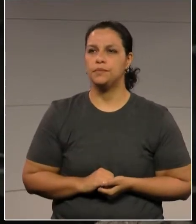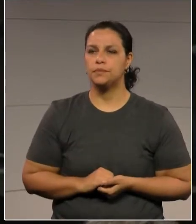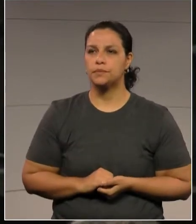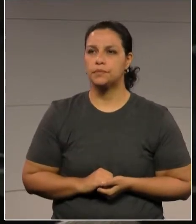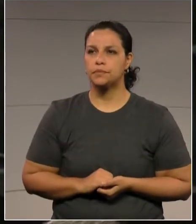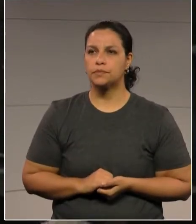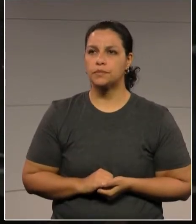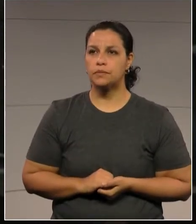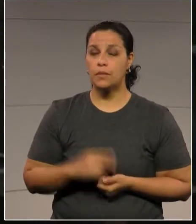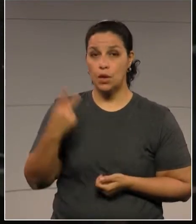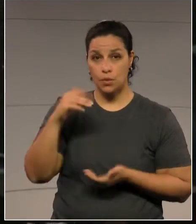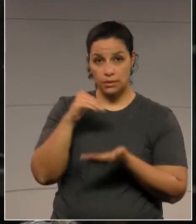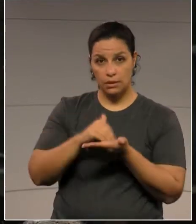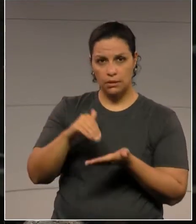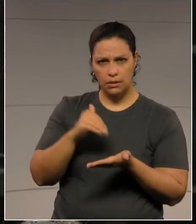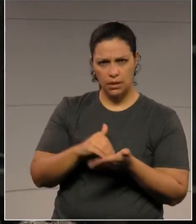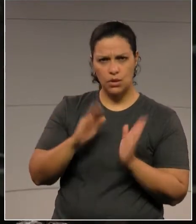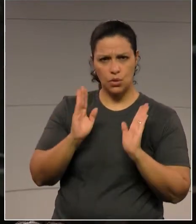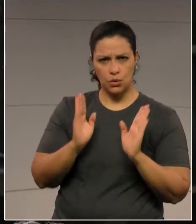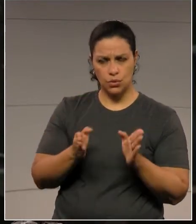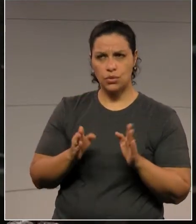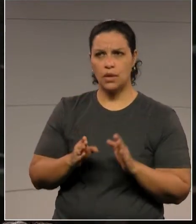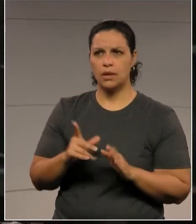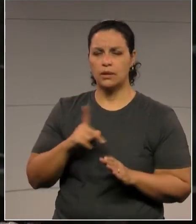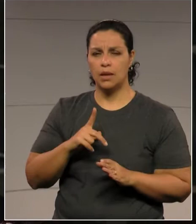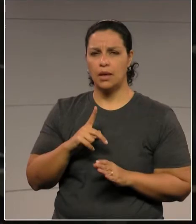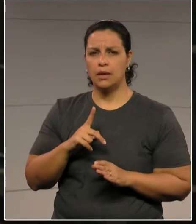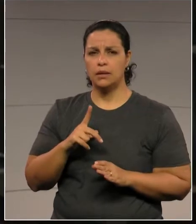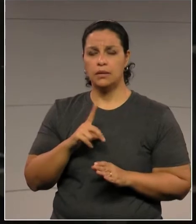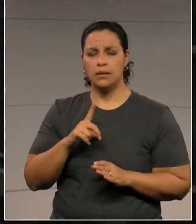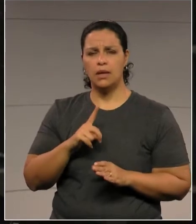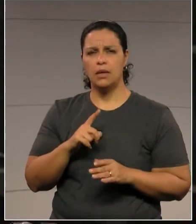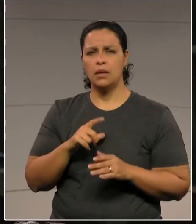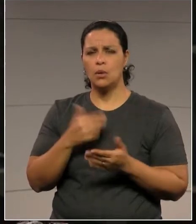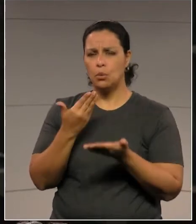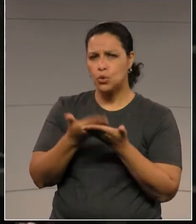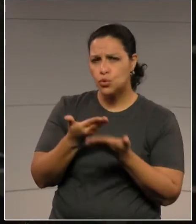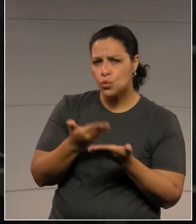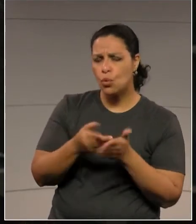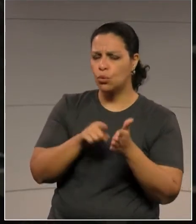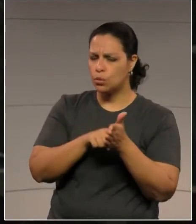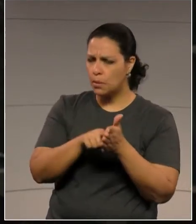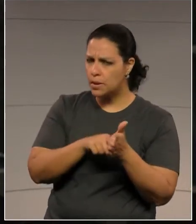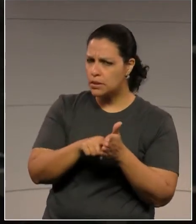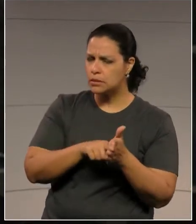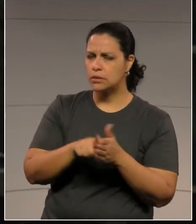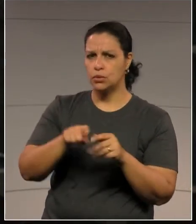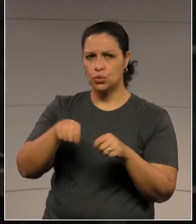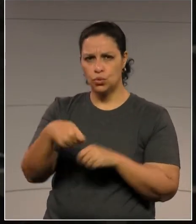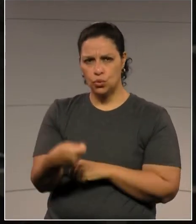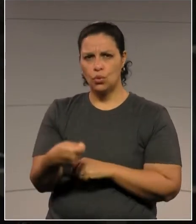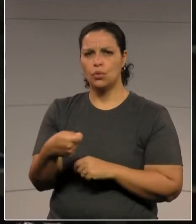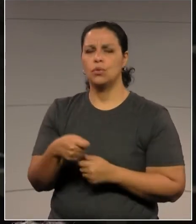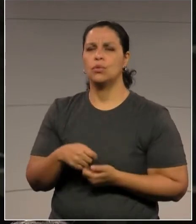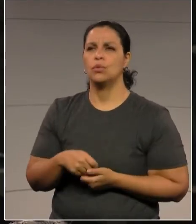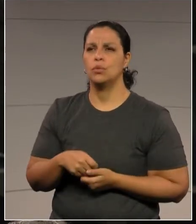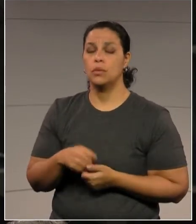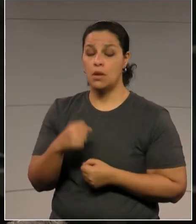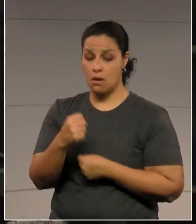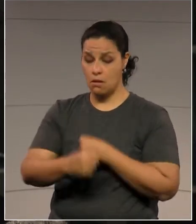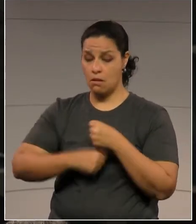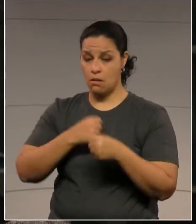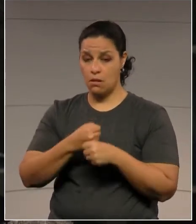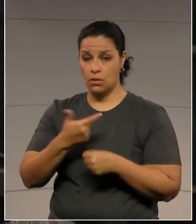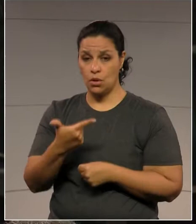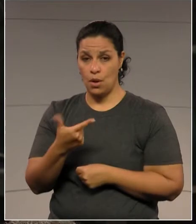A sua secretaria está vendo, tem um estudo, ou a possibilidade desse ano